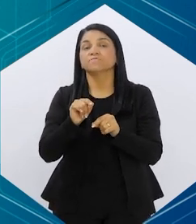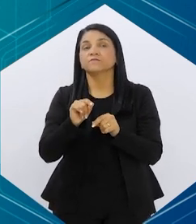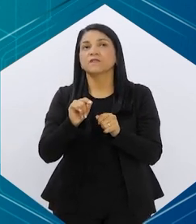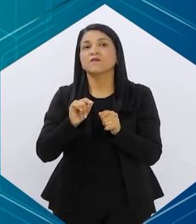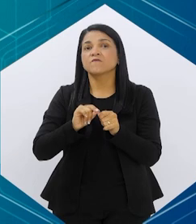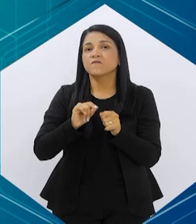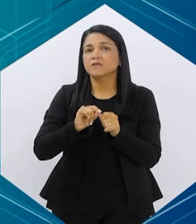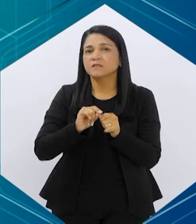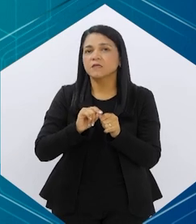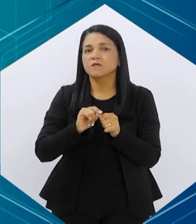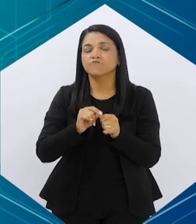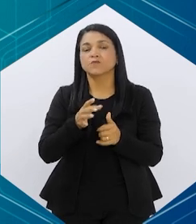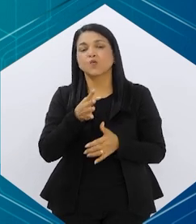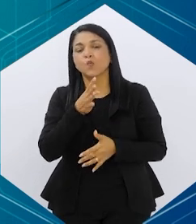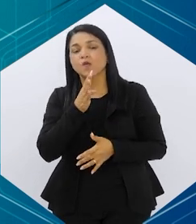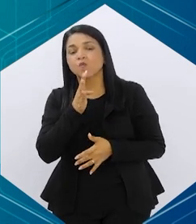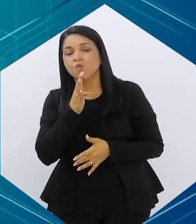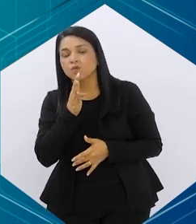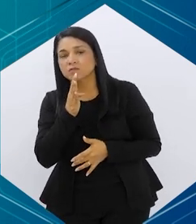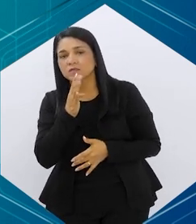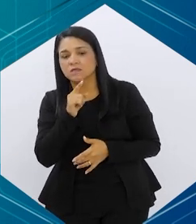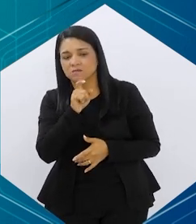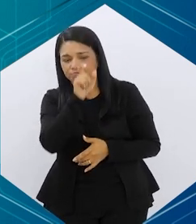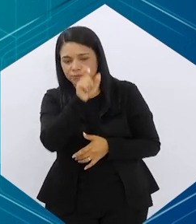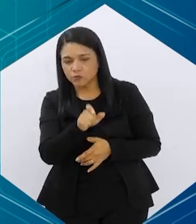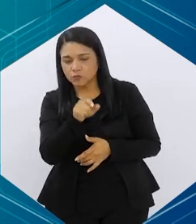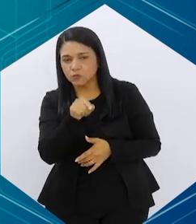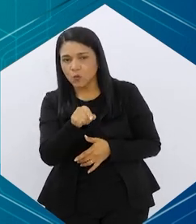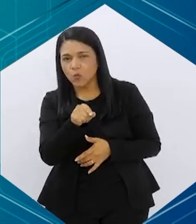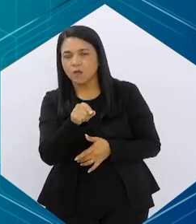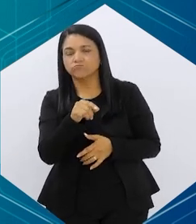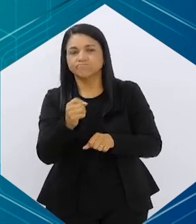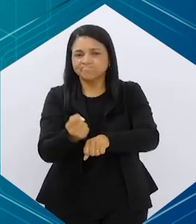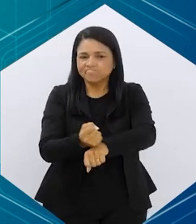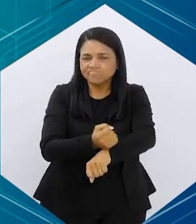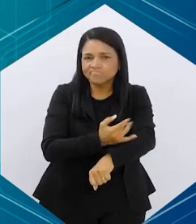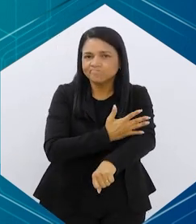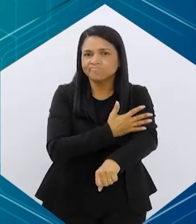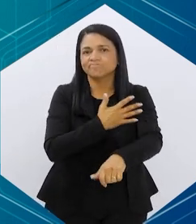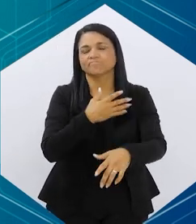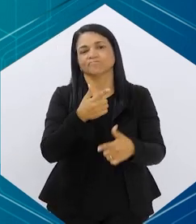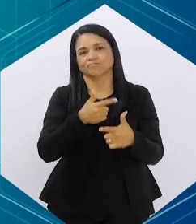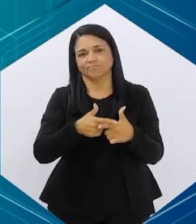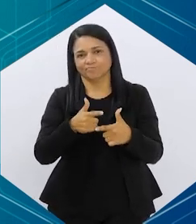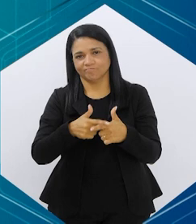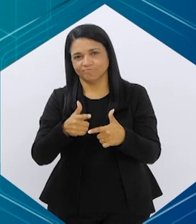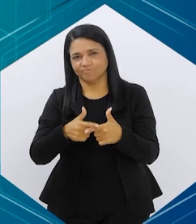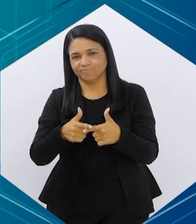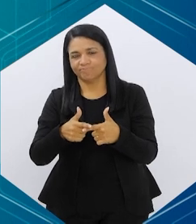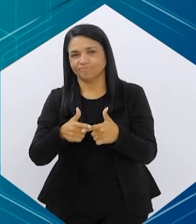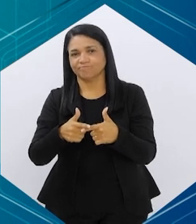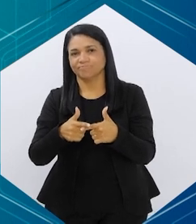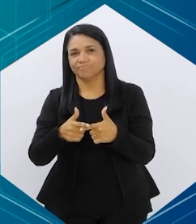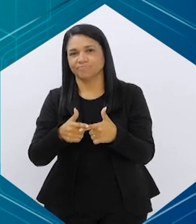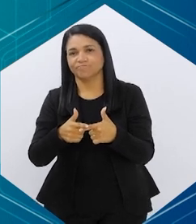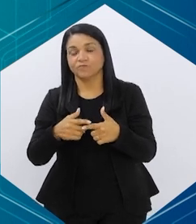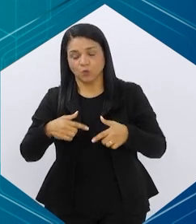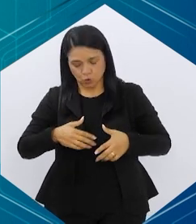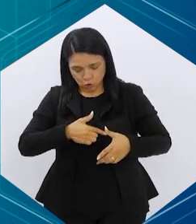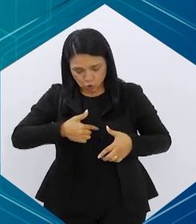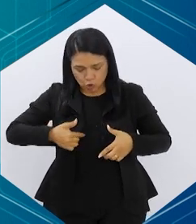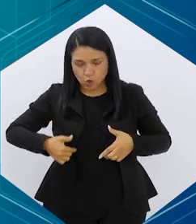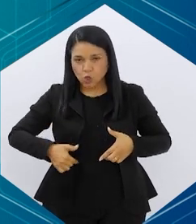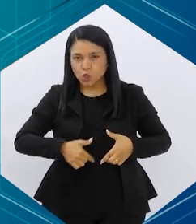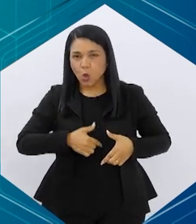paciente, né? Reconhecer aquele paciente com comer emocional ou é um paciente que tem problema, é o